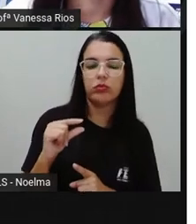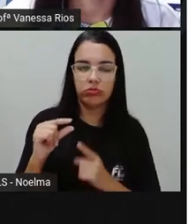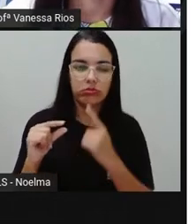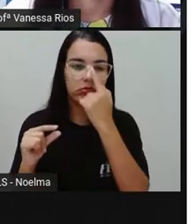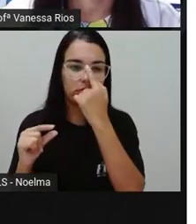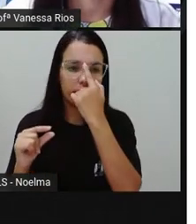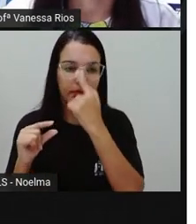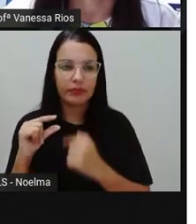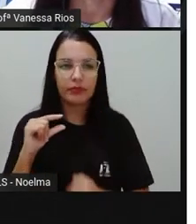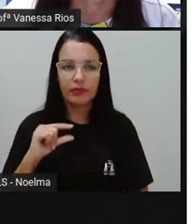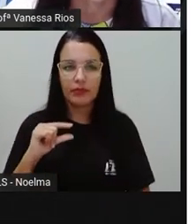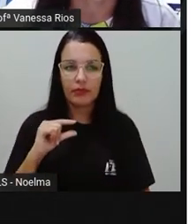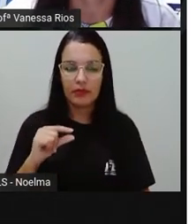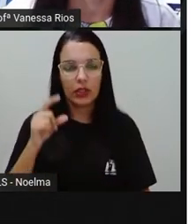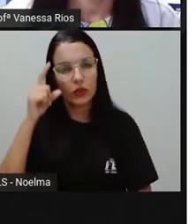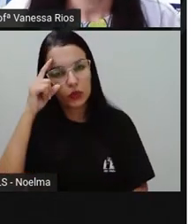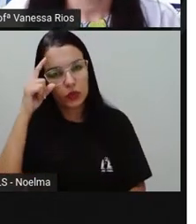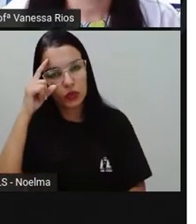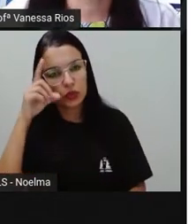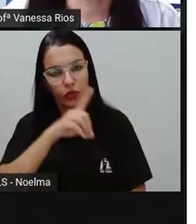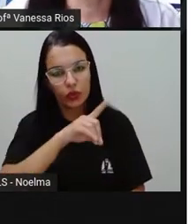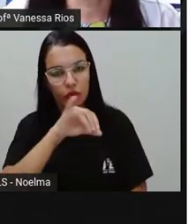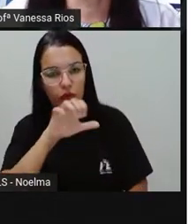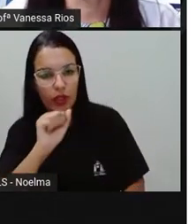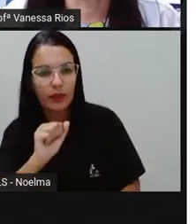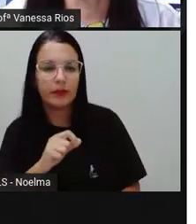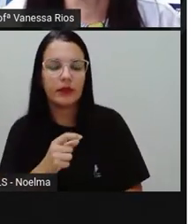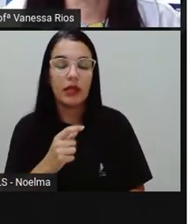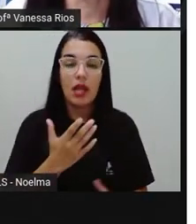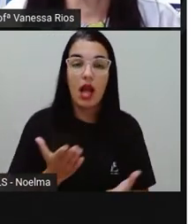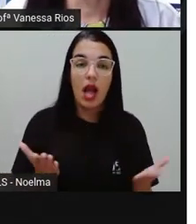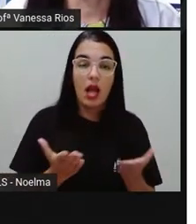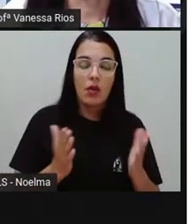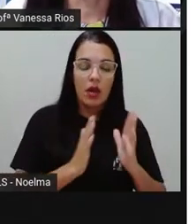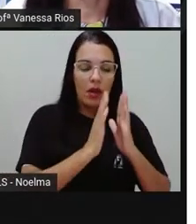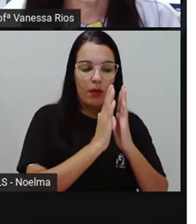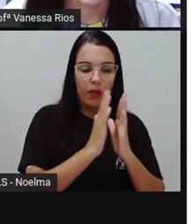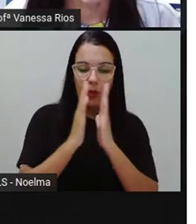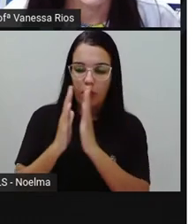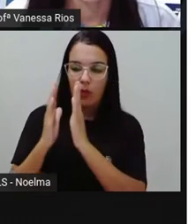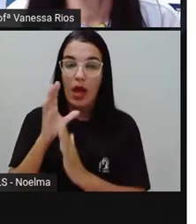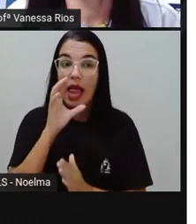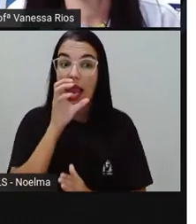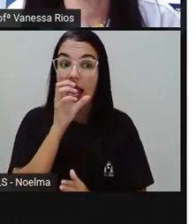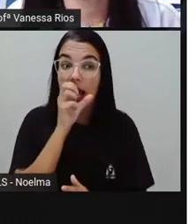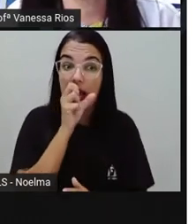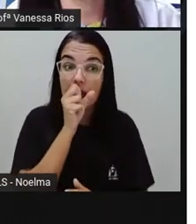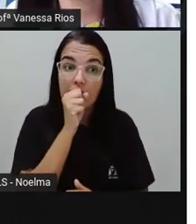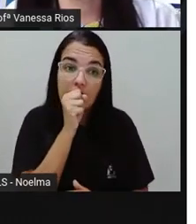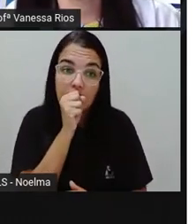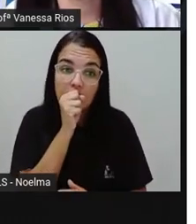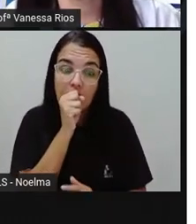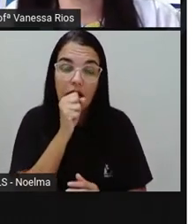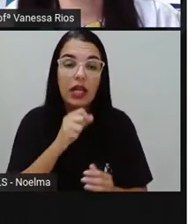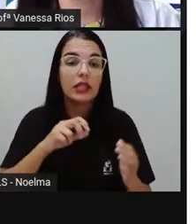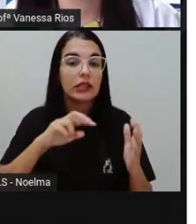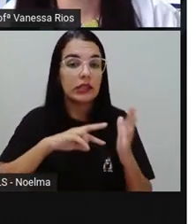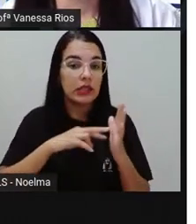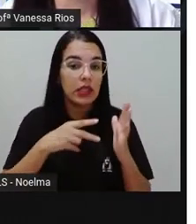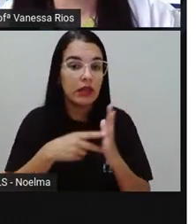temperaturas em cada dia. As colunas aí, ó, desse laranja, não é? Corresponde aí às